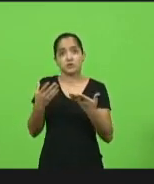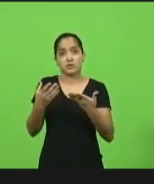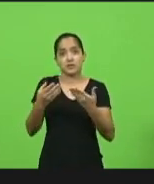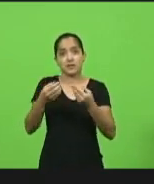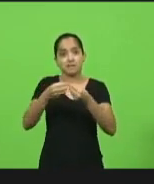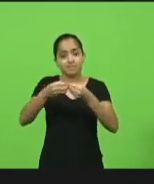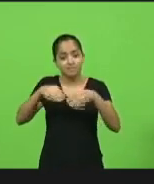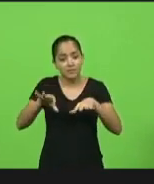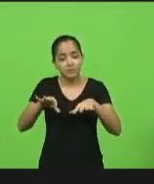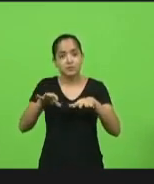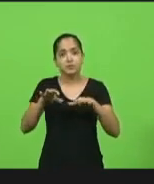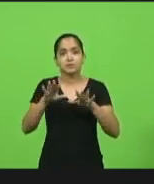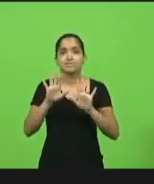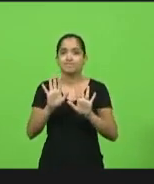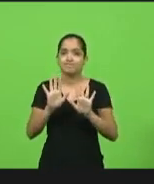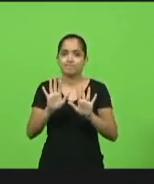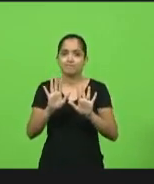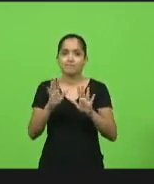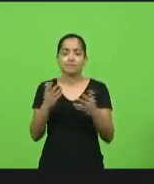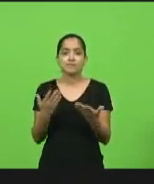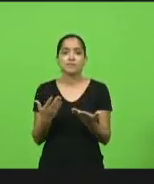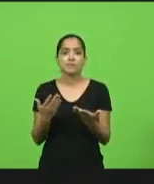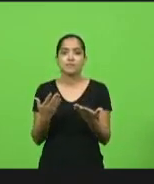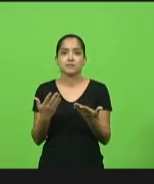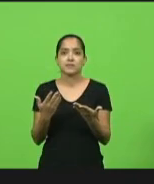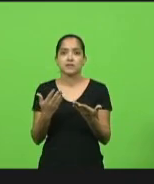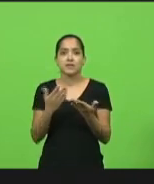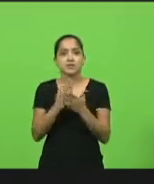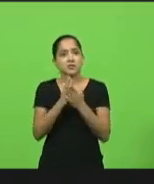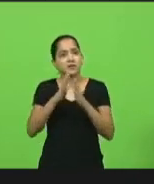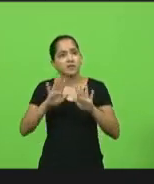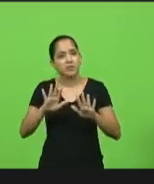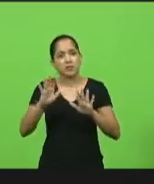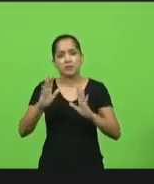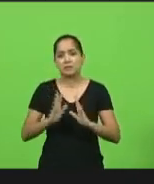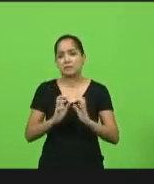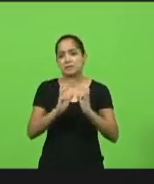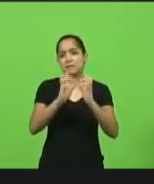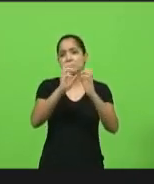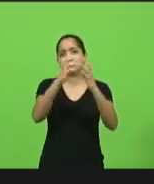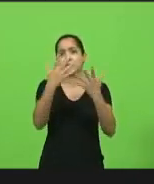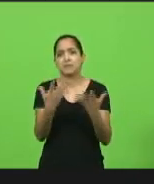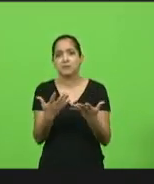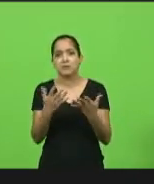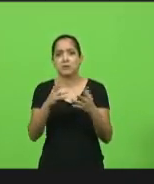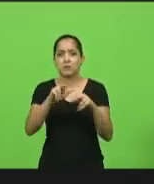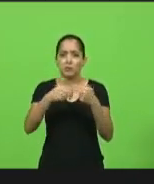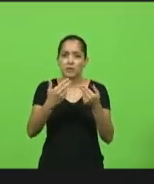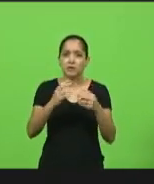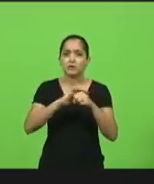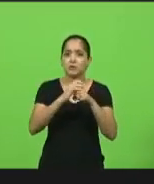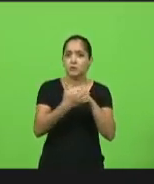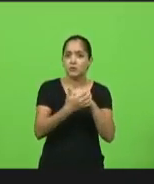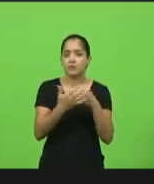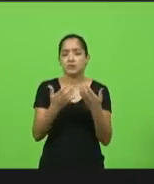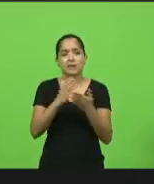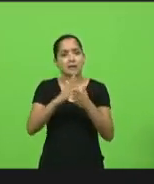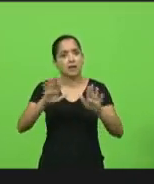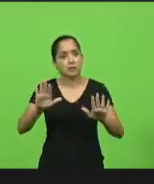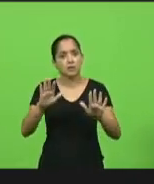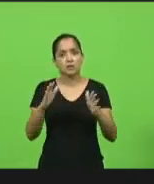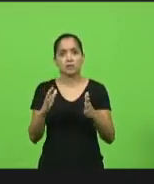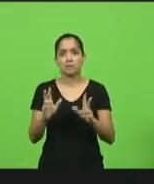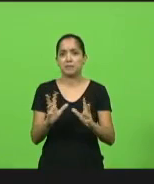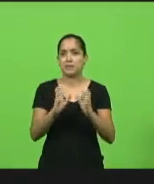bola, gente. Pelo amor de Deus, já deu pra bola esse negócio de ficar com briga ideológica por causa desse negócio do coronavírus. Deu, ninguém mais aguenta,